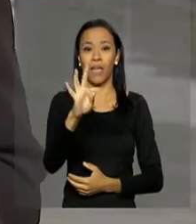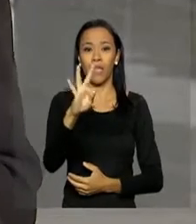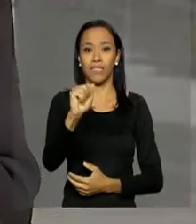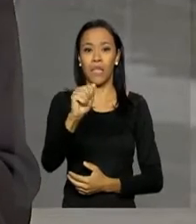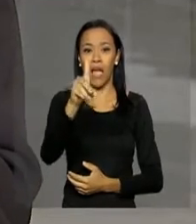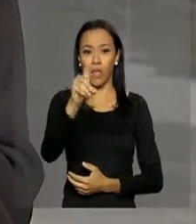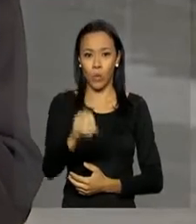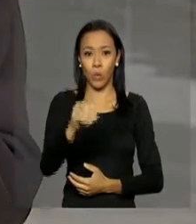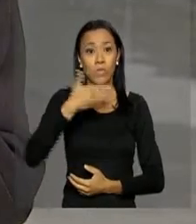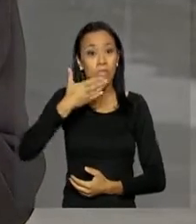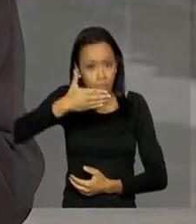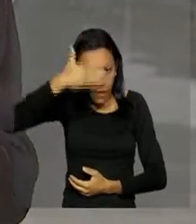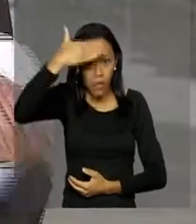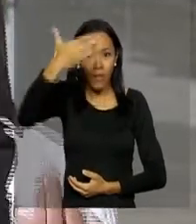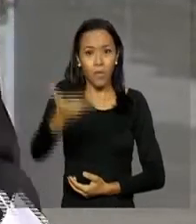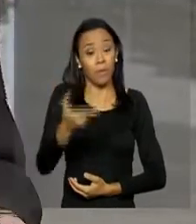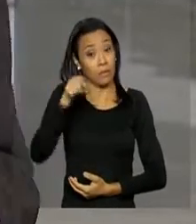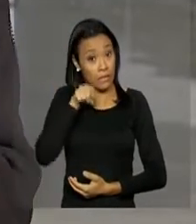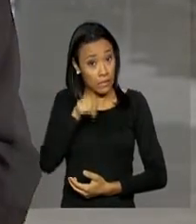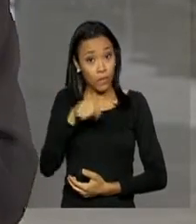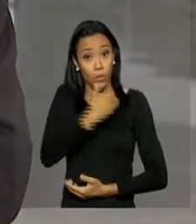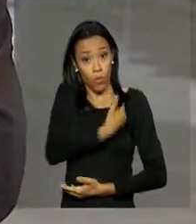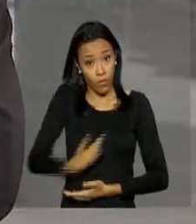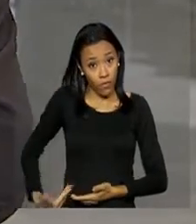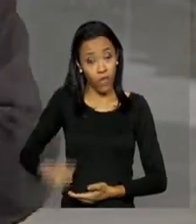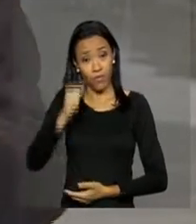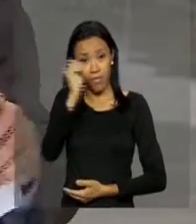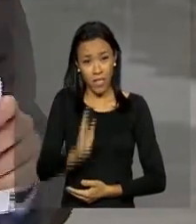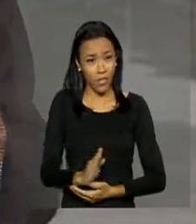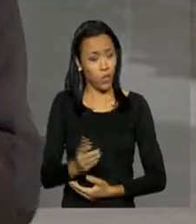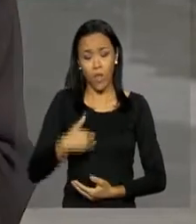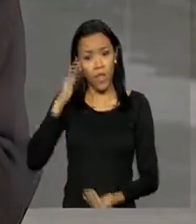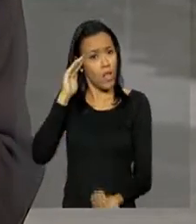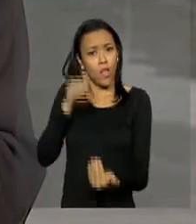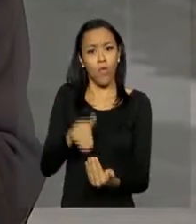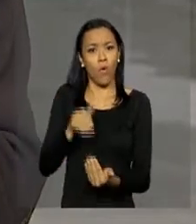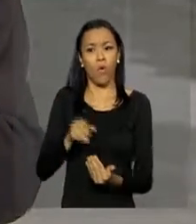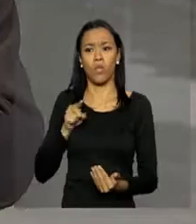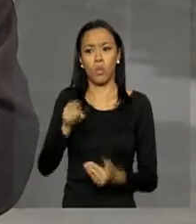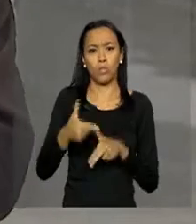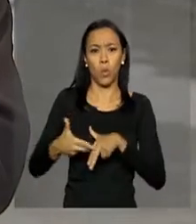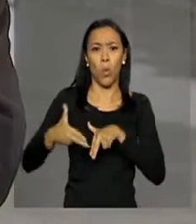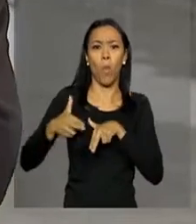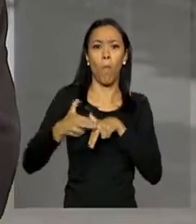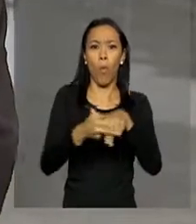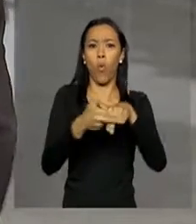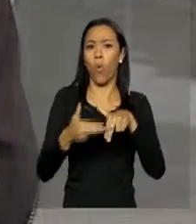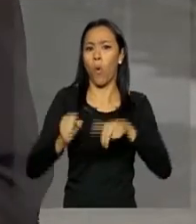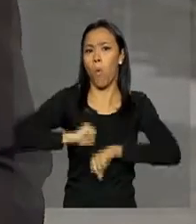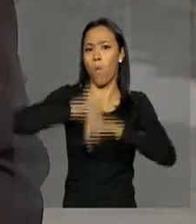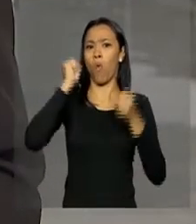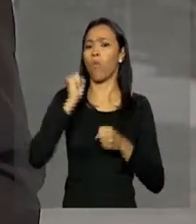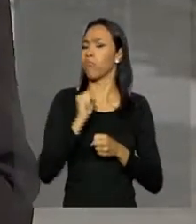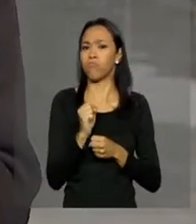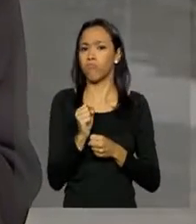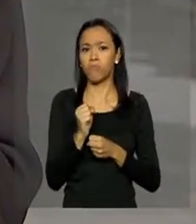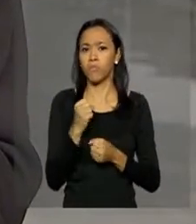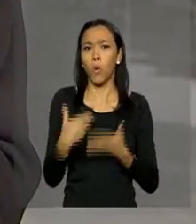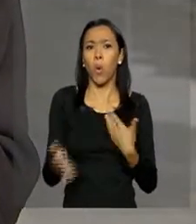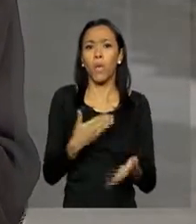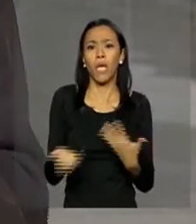do Itamaraty, o governo brasileiro rechaça qualquer ato de terrorismo, seja qual for a sua